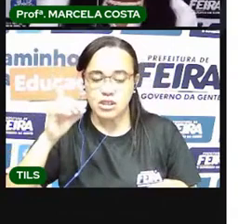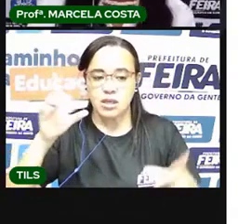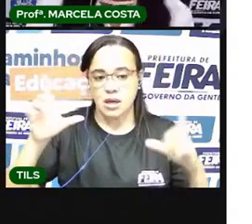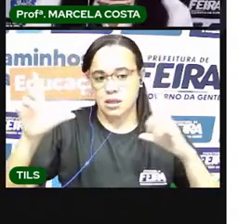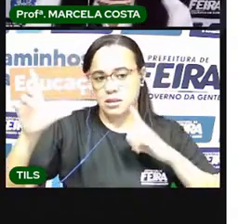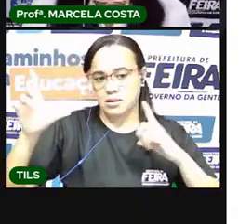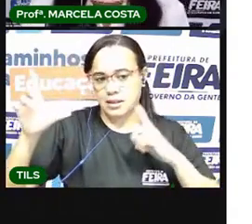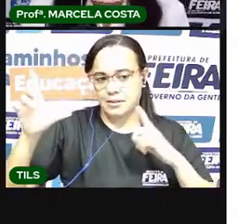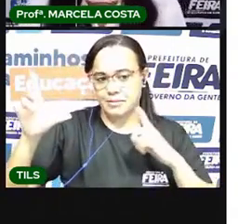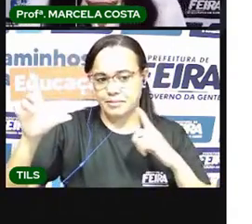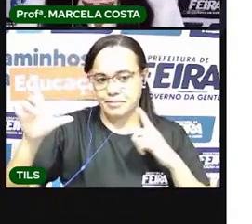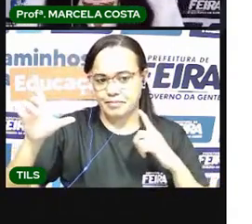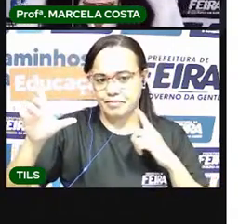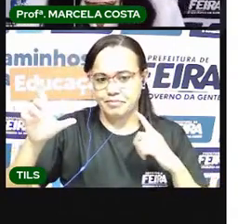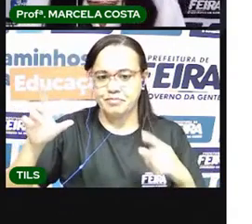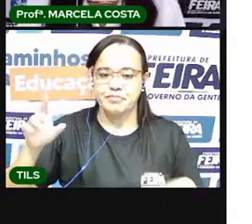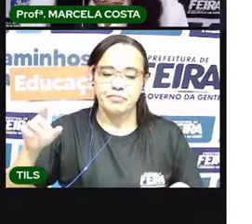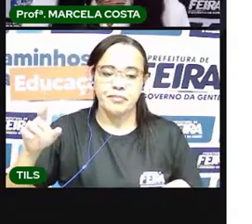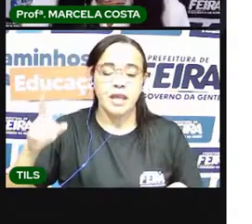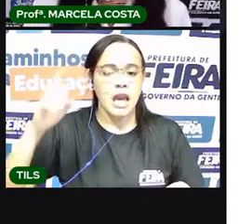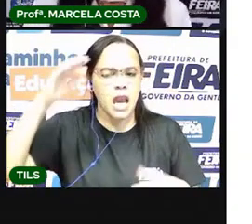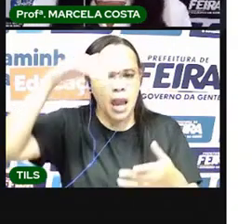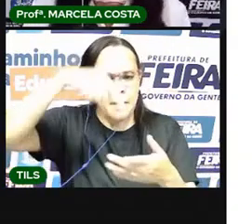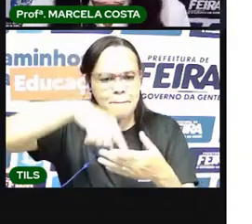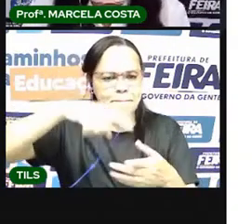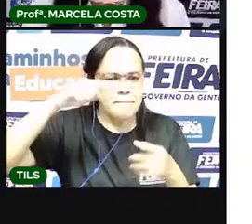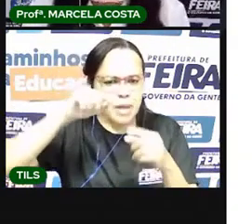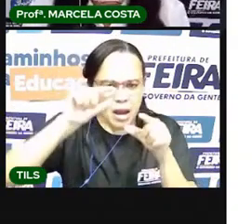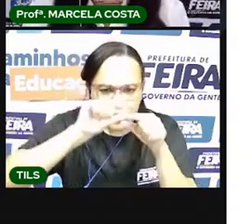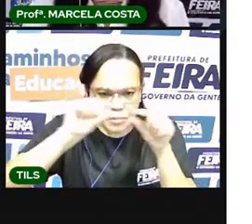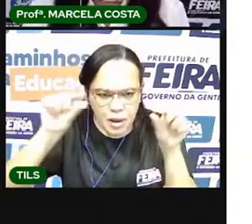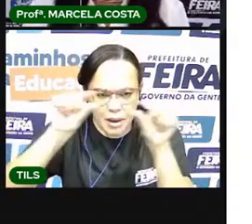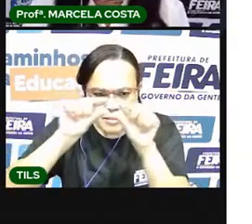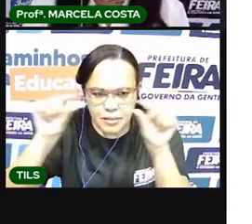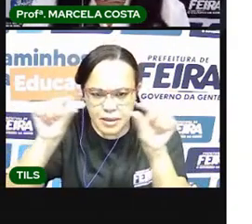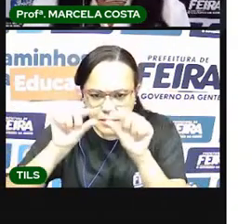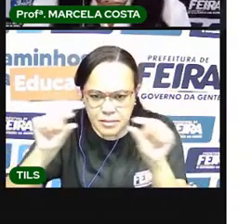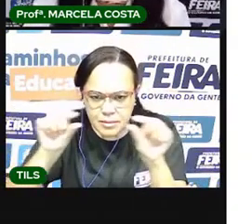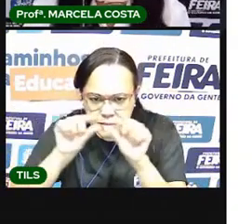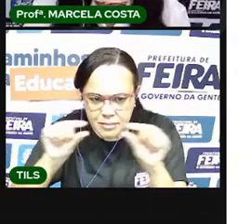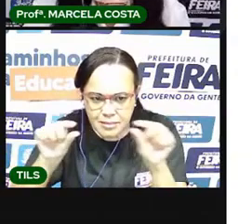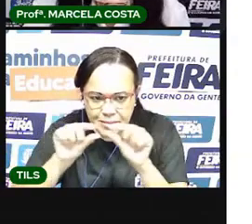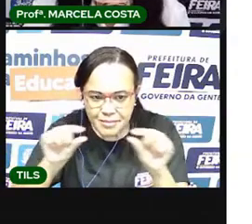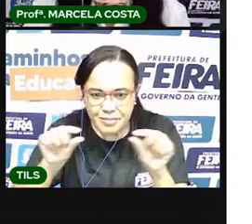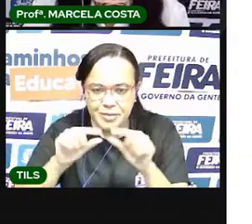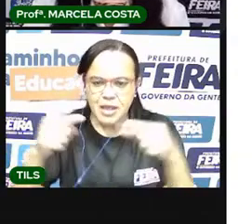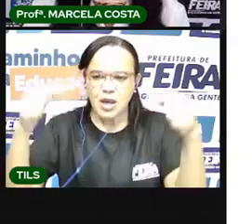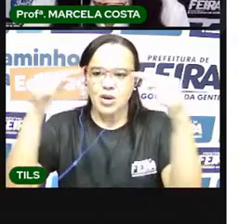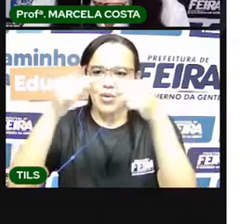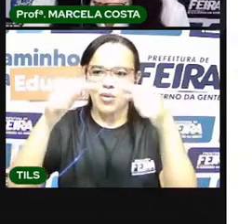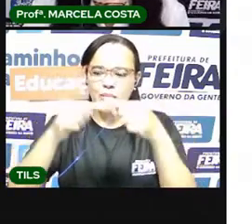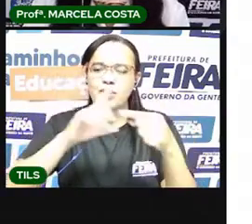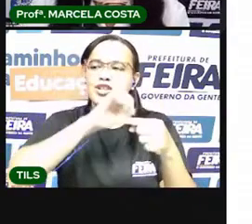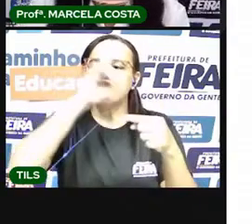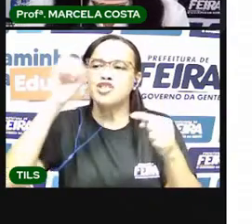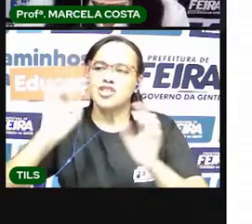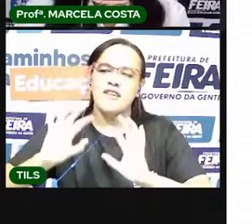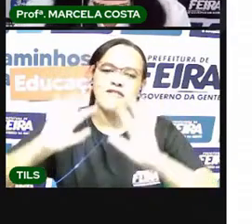Aqui embaixo de alguns calendários a gente também consegue ver quais são as datas comemorativas que tem naquele mês